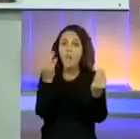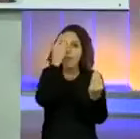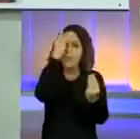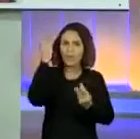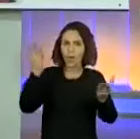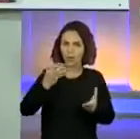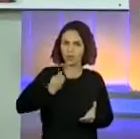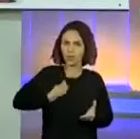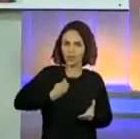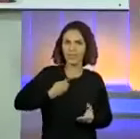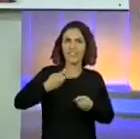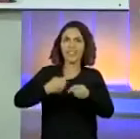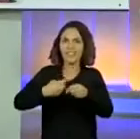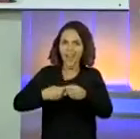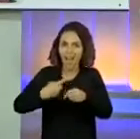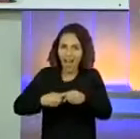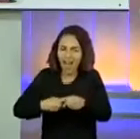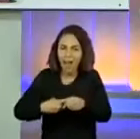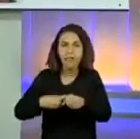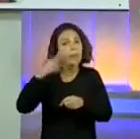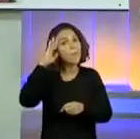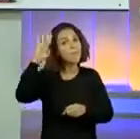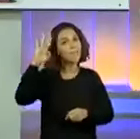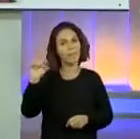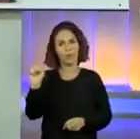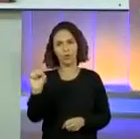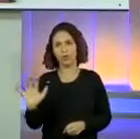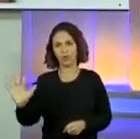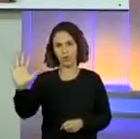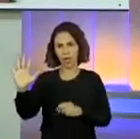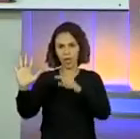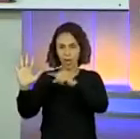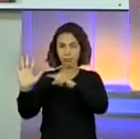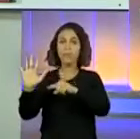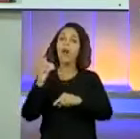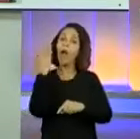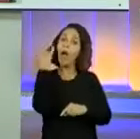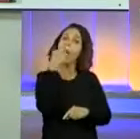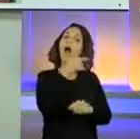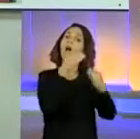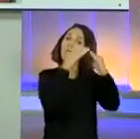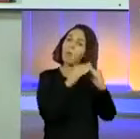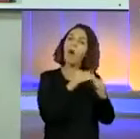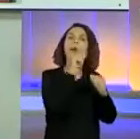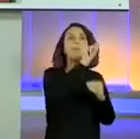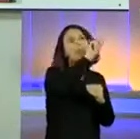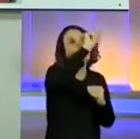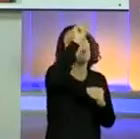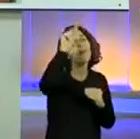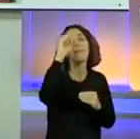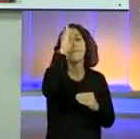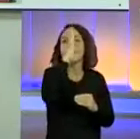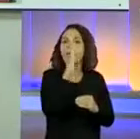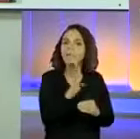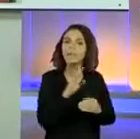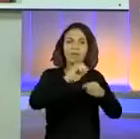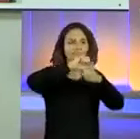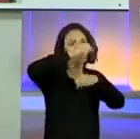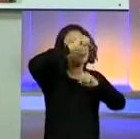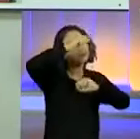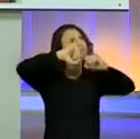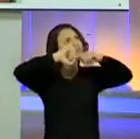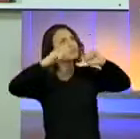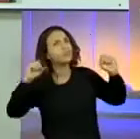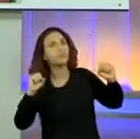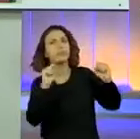principalmente na região sudeste, muitos saíram do campo. Provavelmente você já escutou alguma história assim, ó.